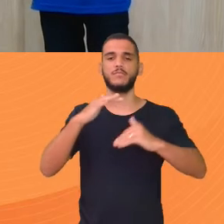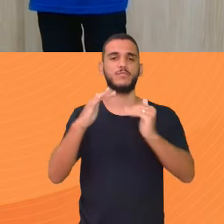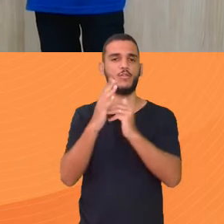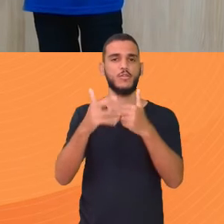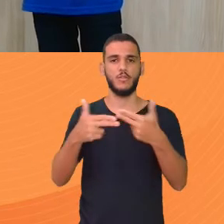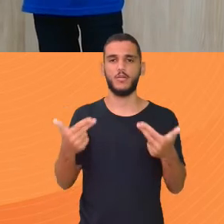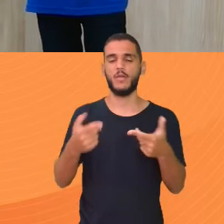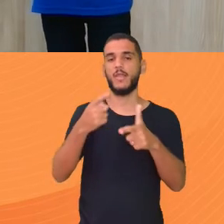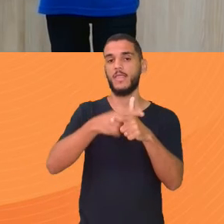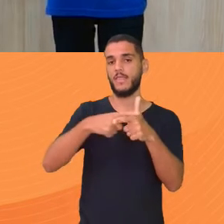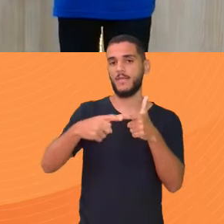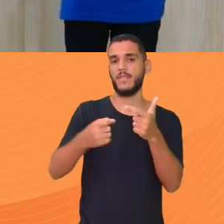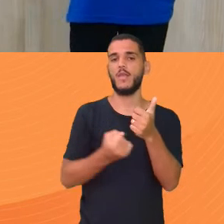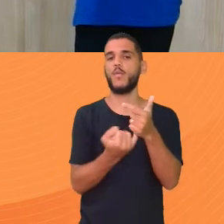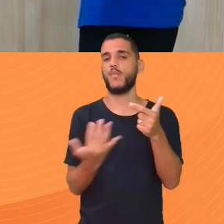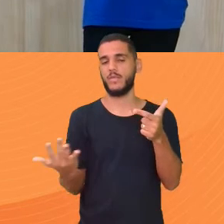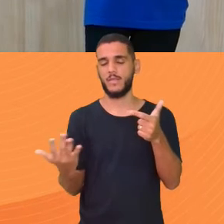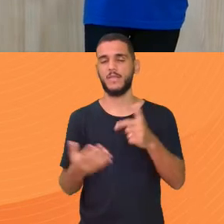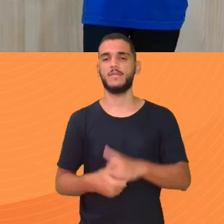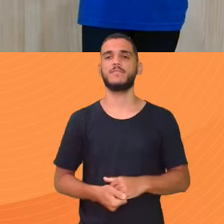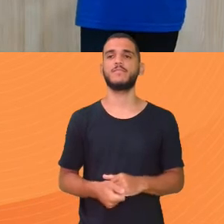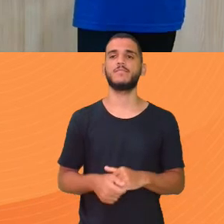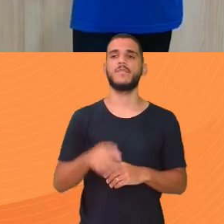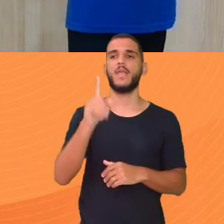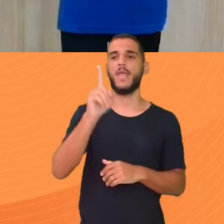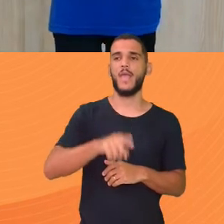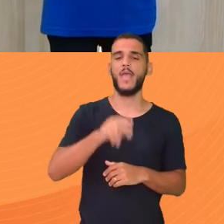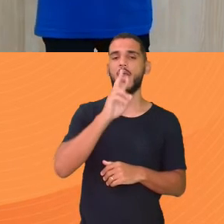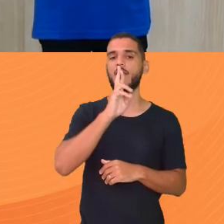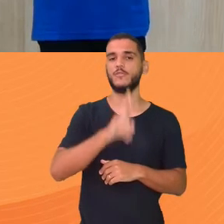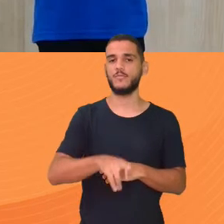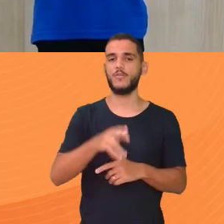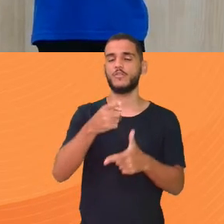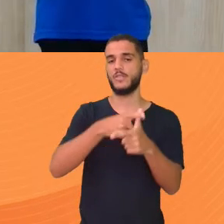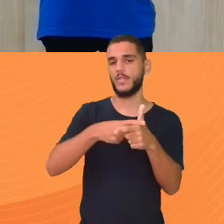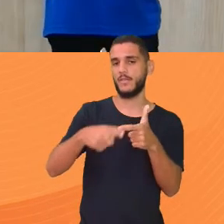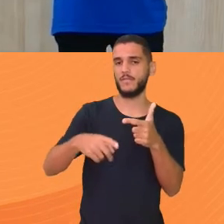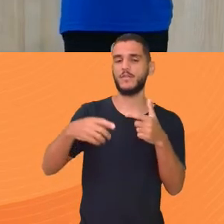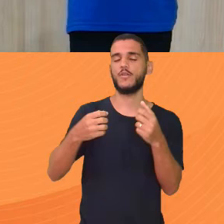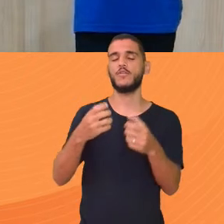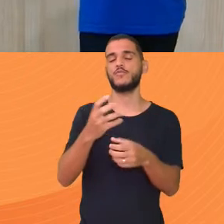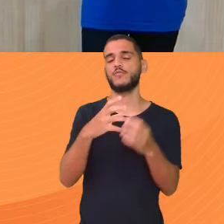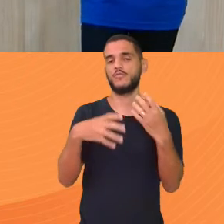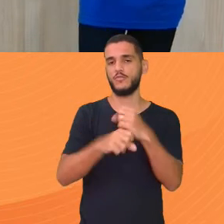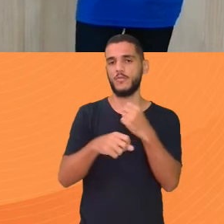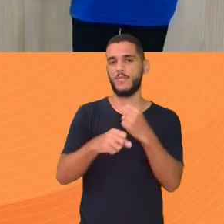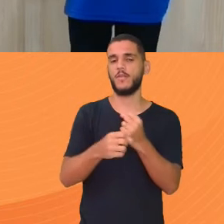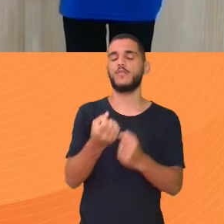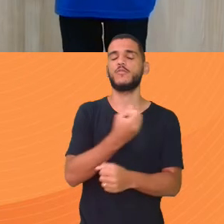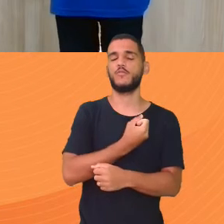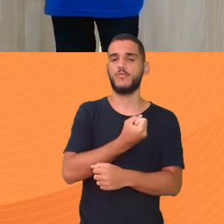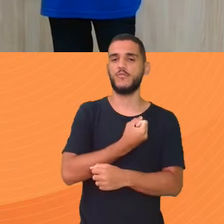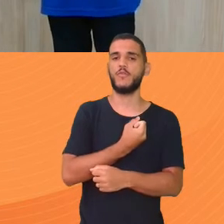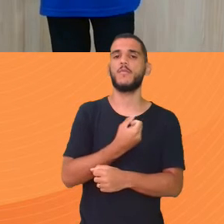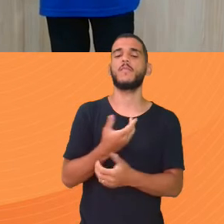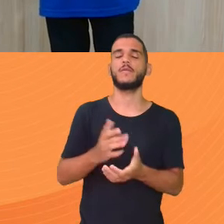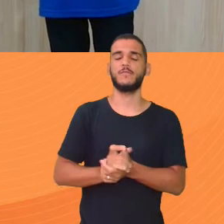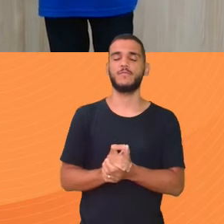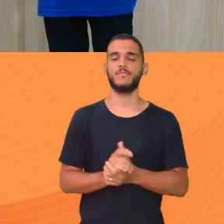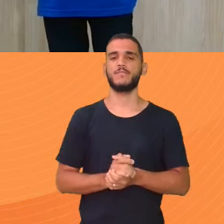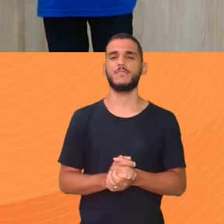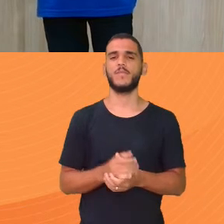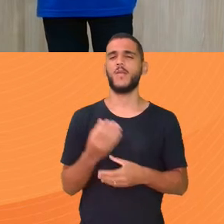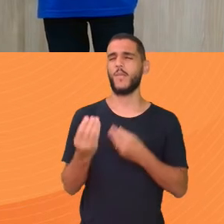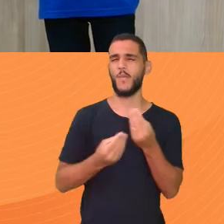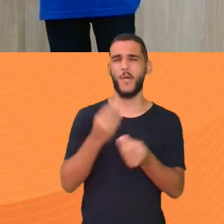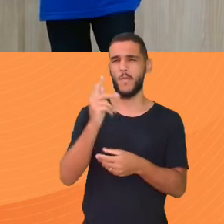dividir pela quantidade Então É o resultado Da divisão Do somatório Dos números de dados Pela quantidade De números somados